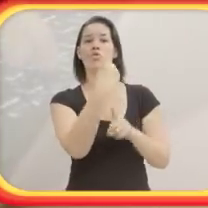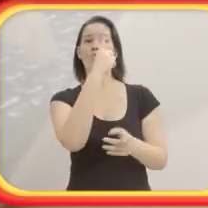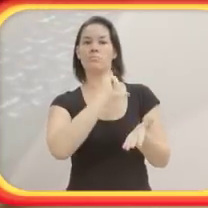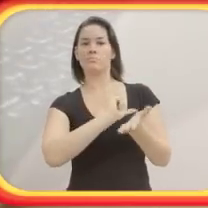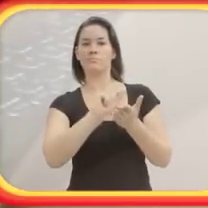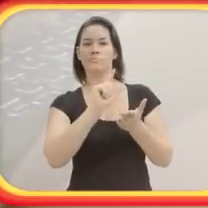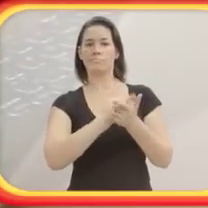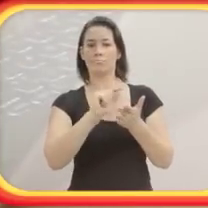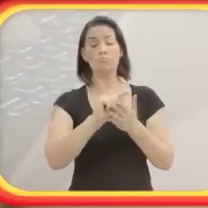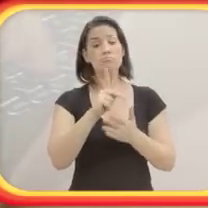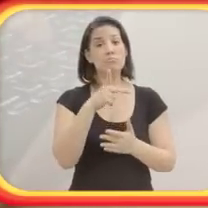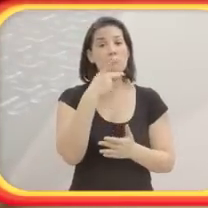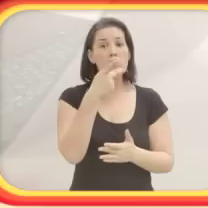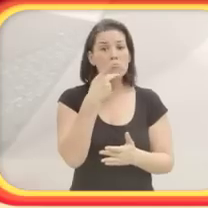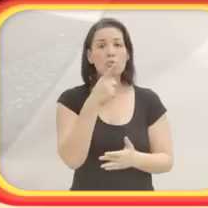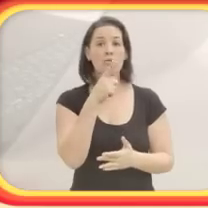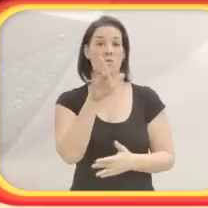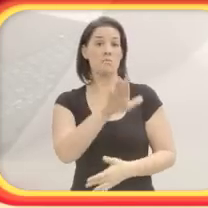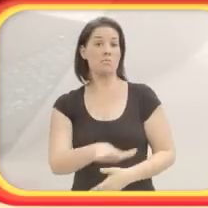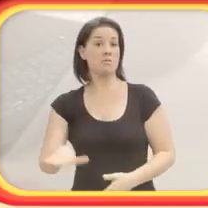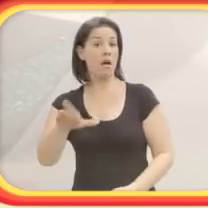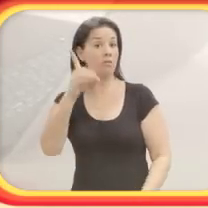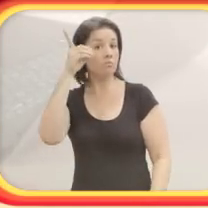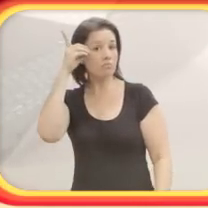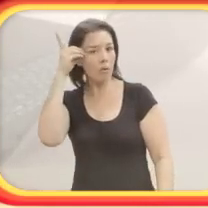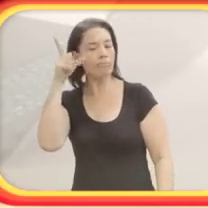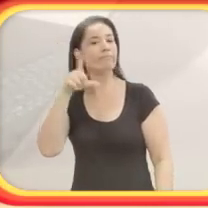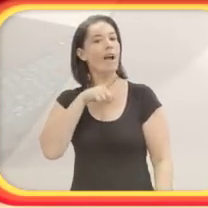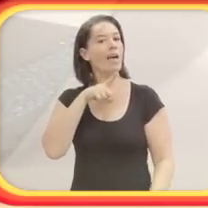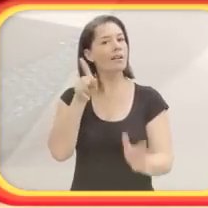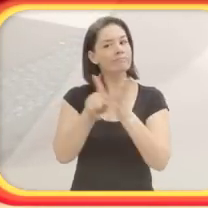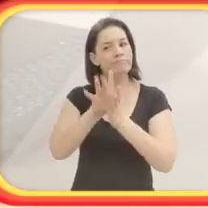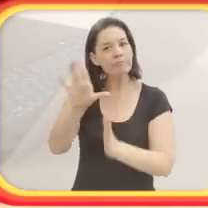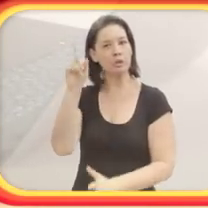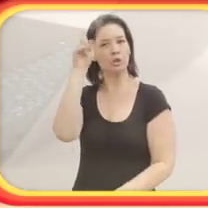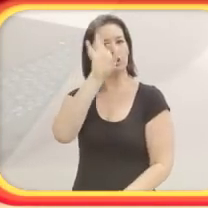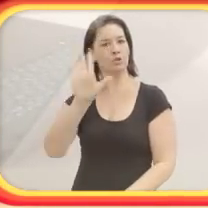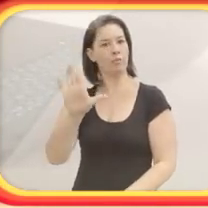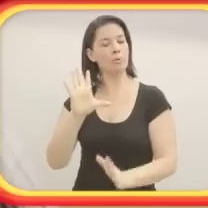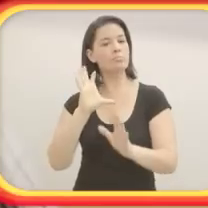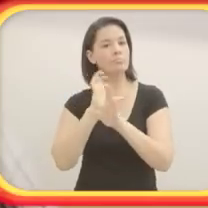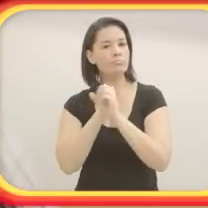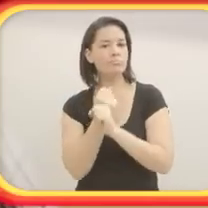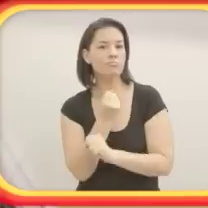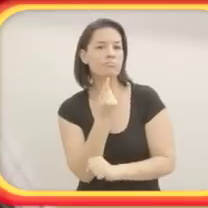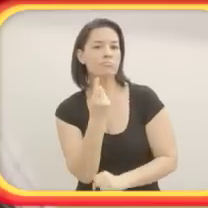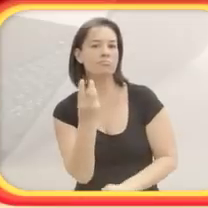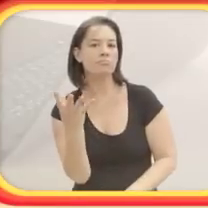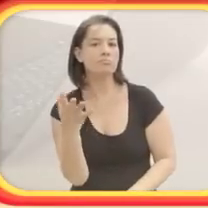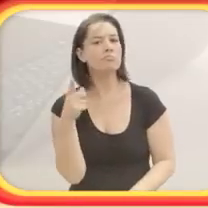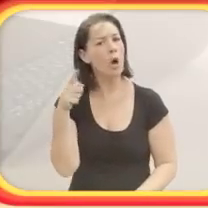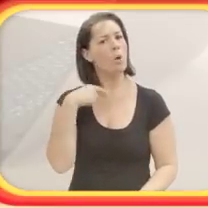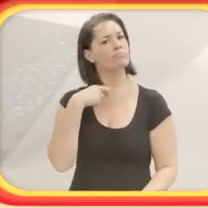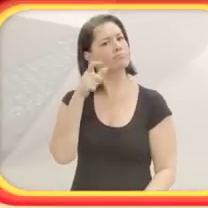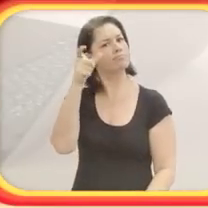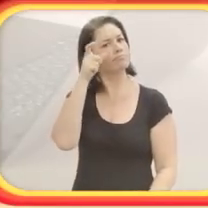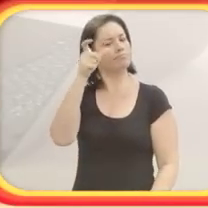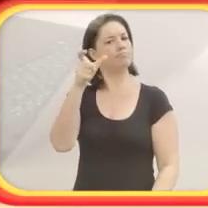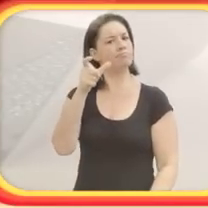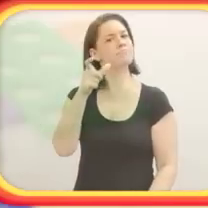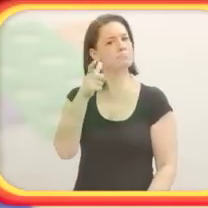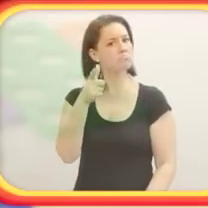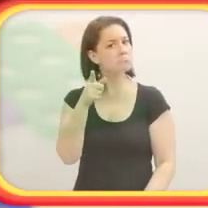na internet alguma coisa relacionada, né? E eu encontrei um artigo que dizia que as crianças com síndrome de Down têm particular